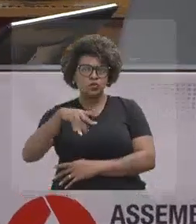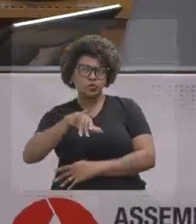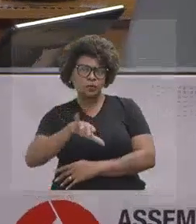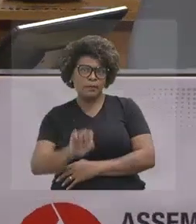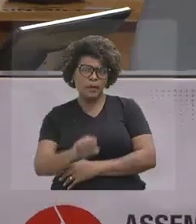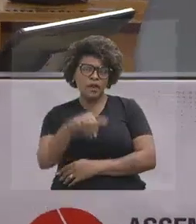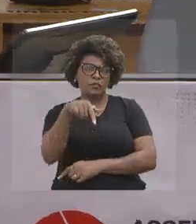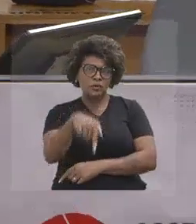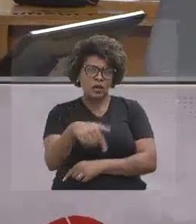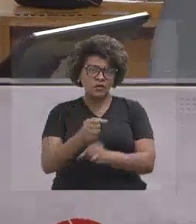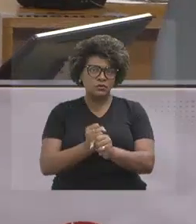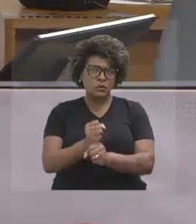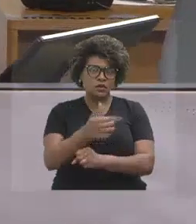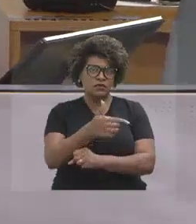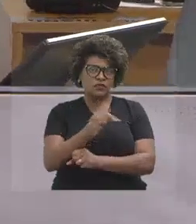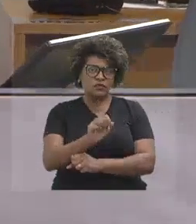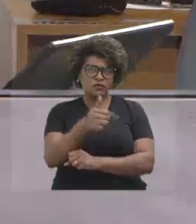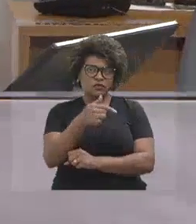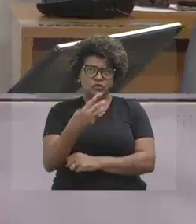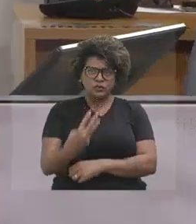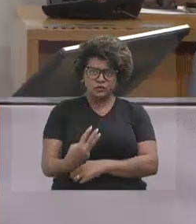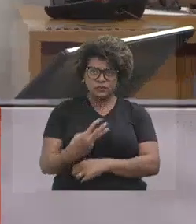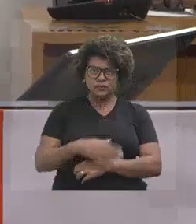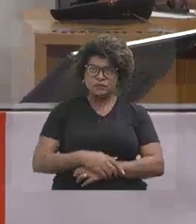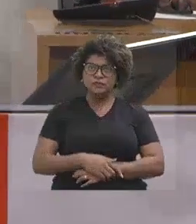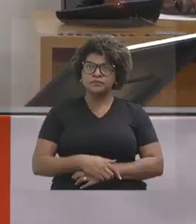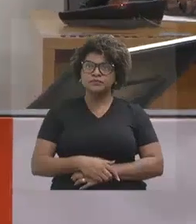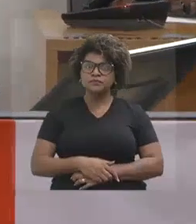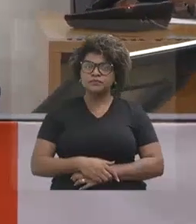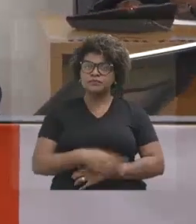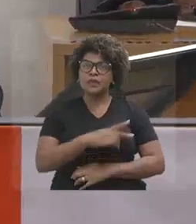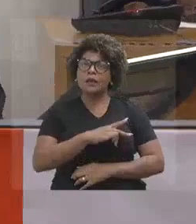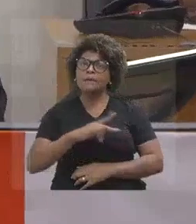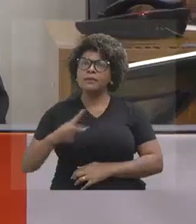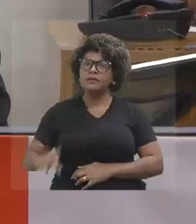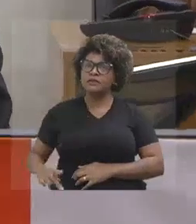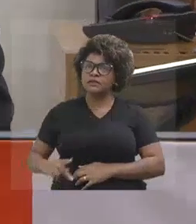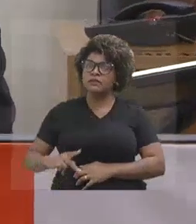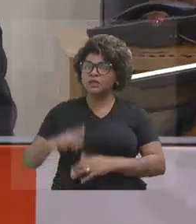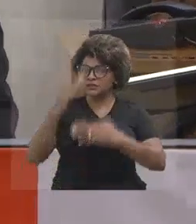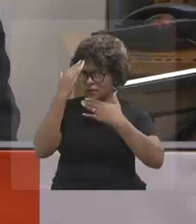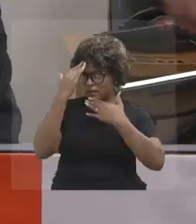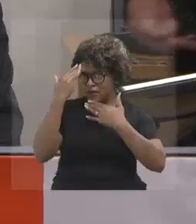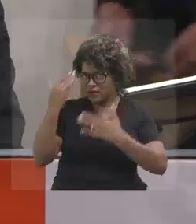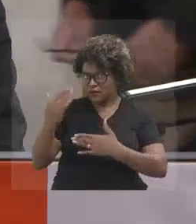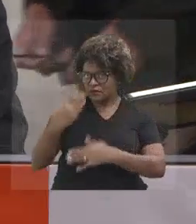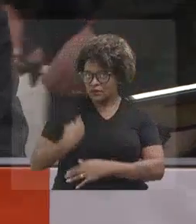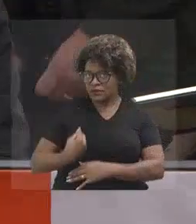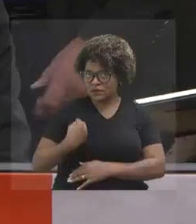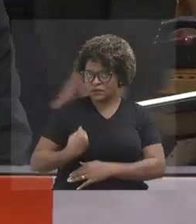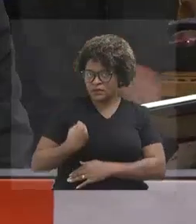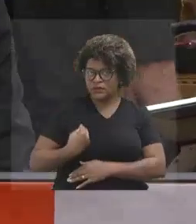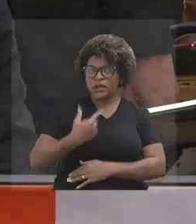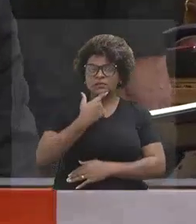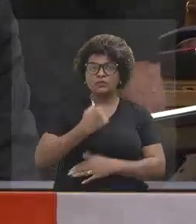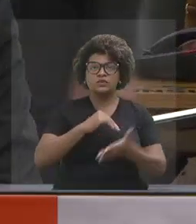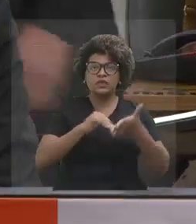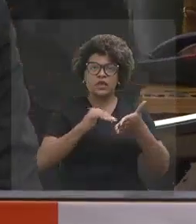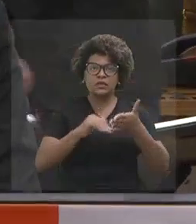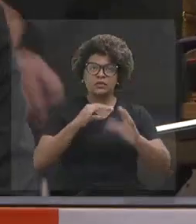2023. A presidência registra e agradece a presença do secretário de Estado de Comunicação Social,